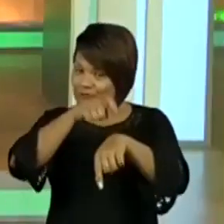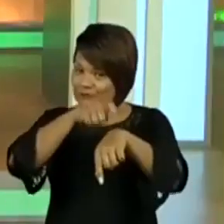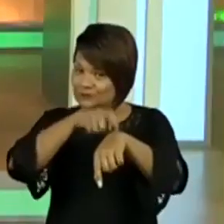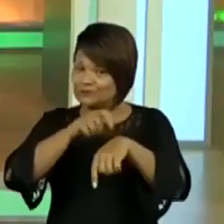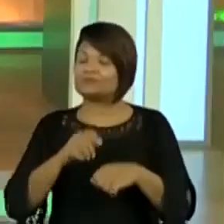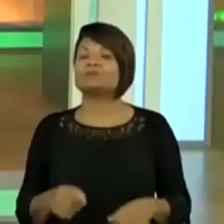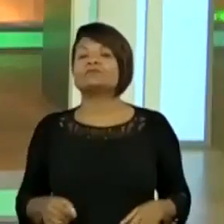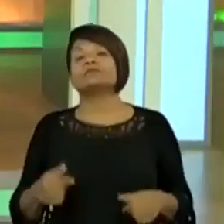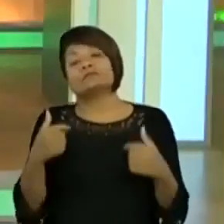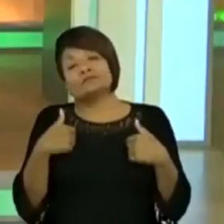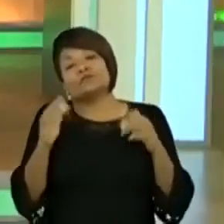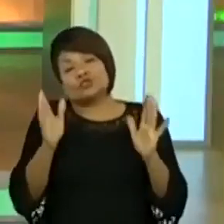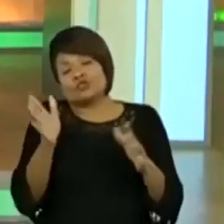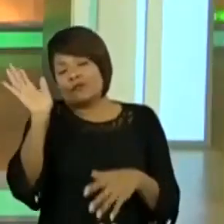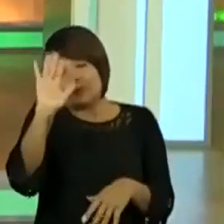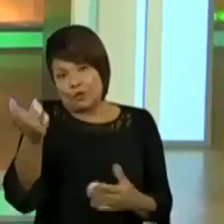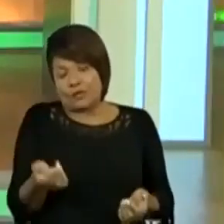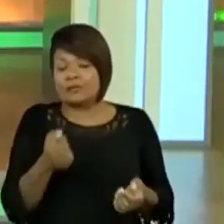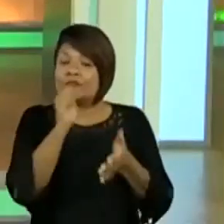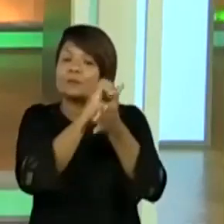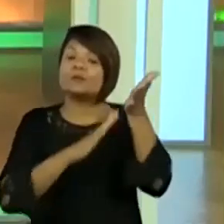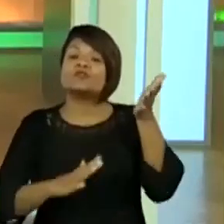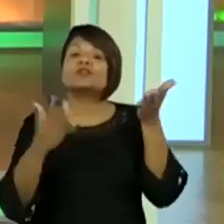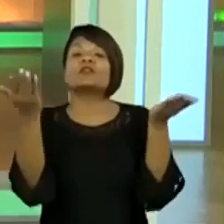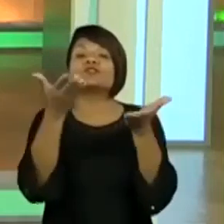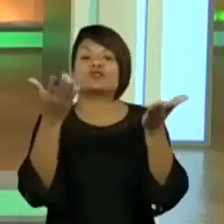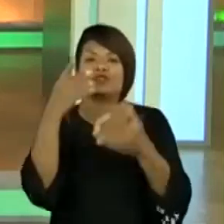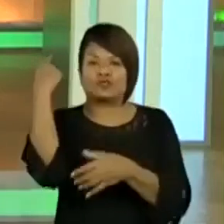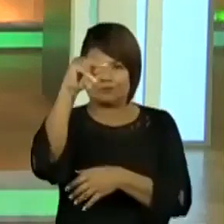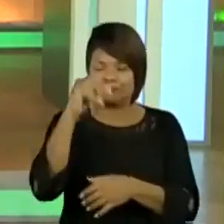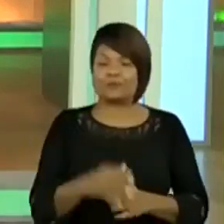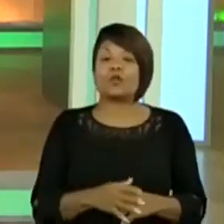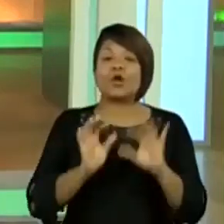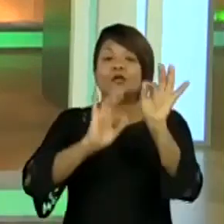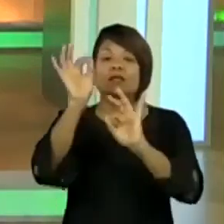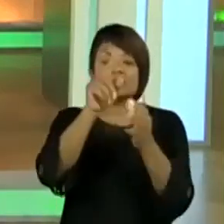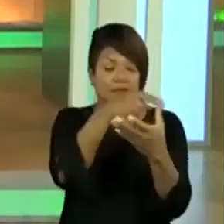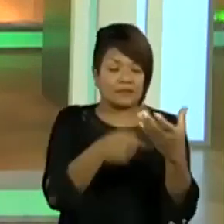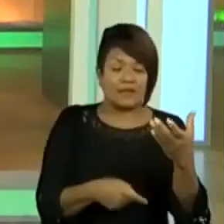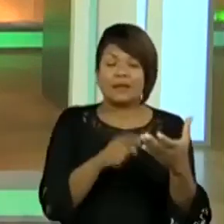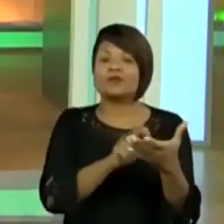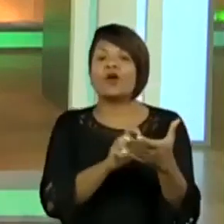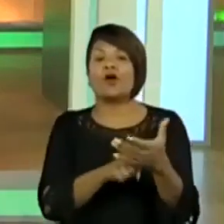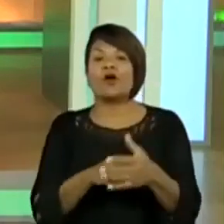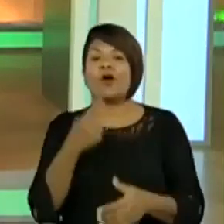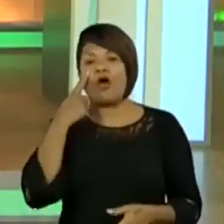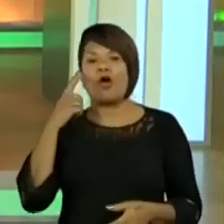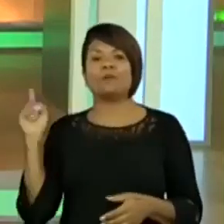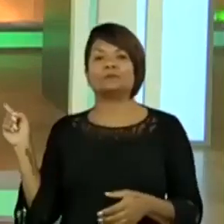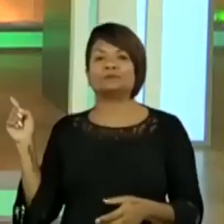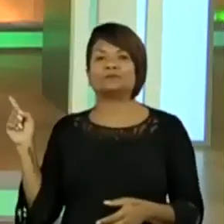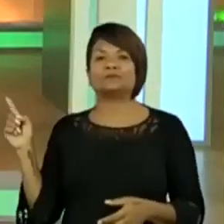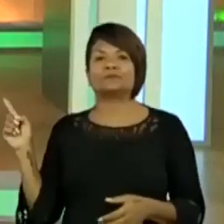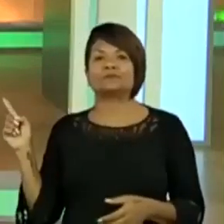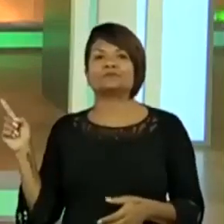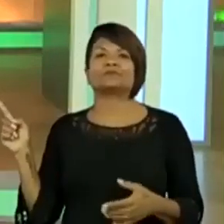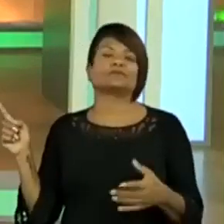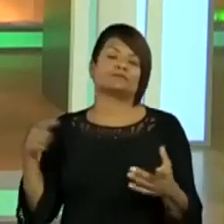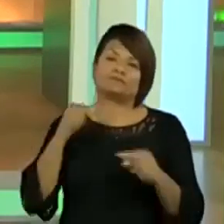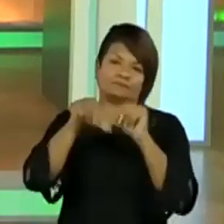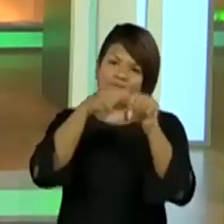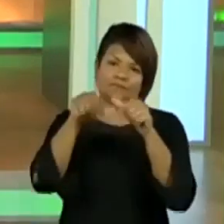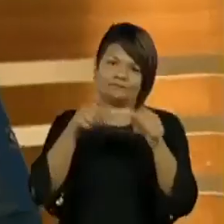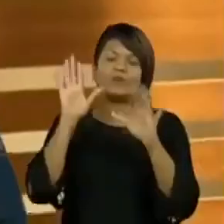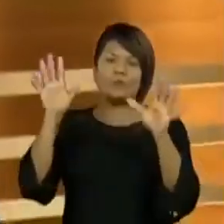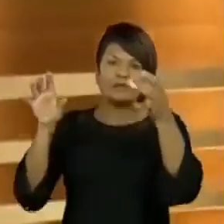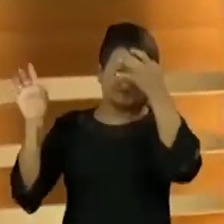minutos, eu já vou ter que ir embora. Vamos para a atividade de hoje? Vamos lá. Organizando, pegando o caderno. Olha a atividade de hoje. Eu estou mudando. Ó, não mudou, mas eu